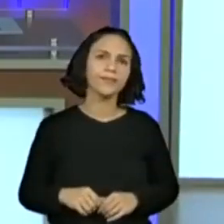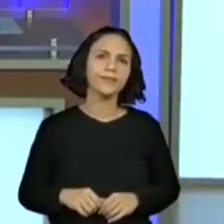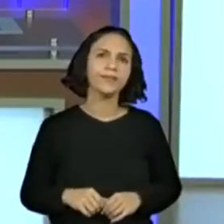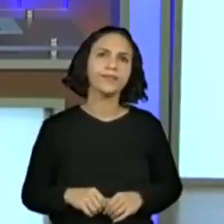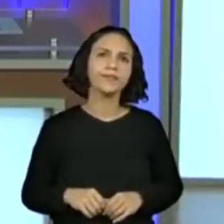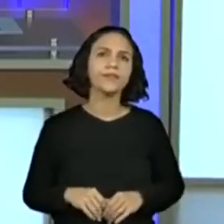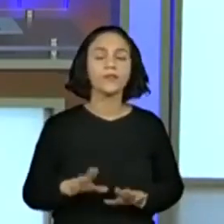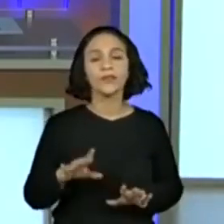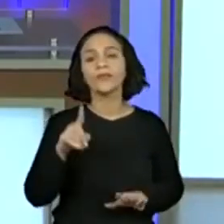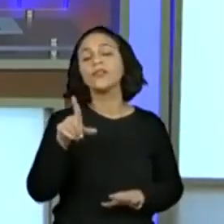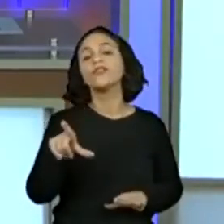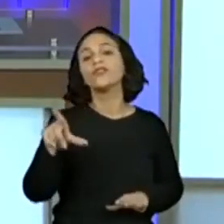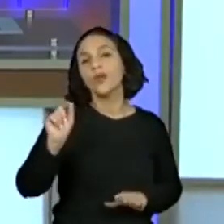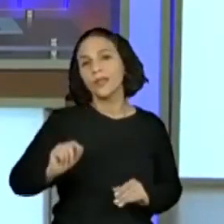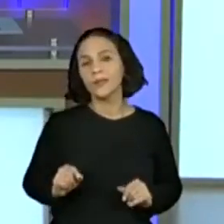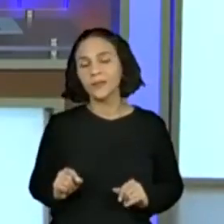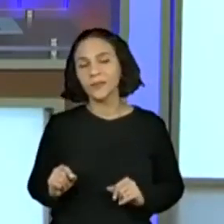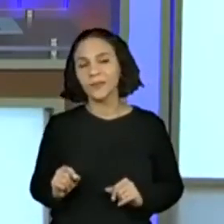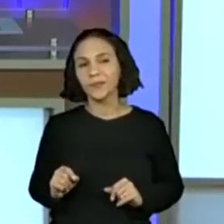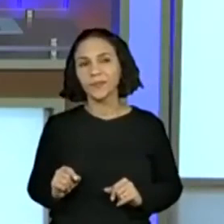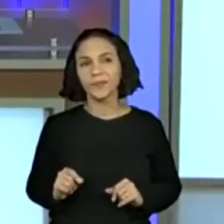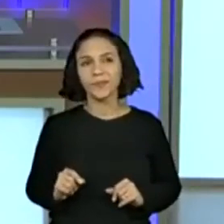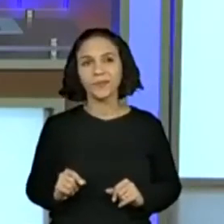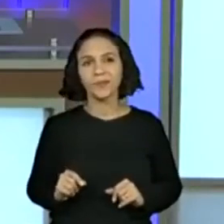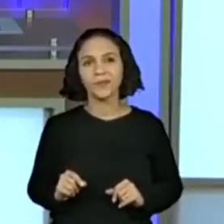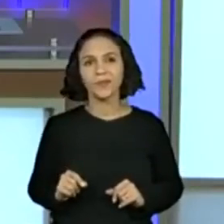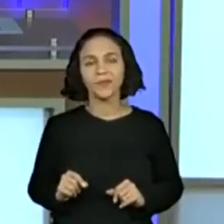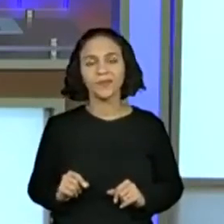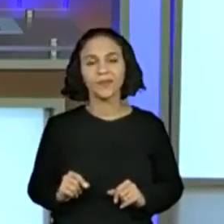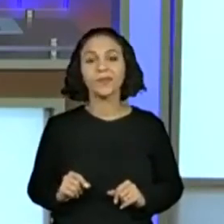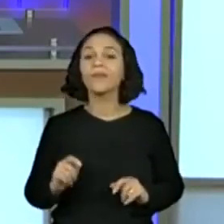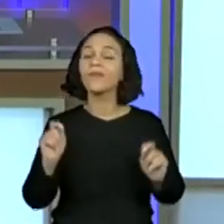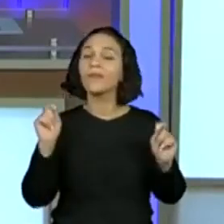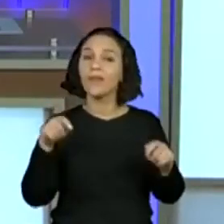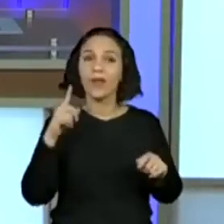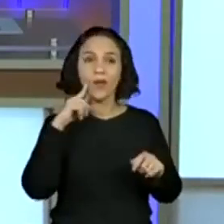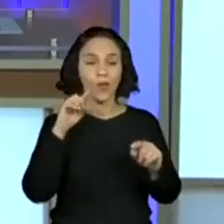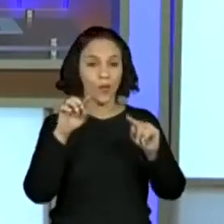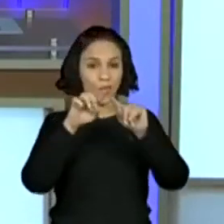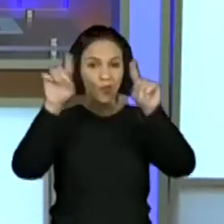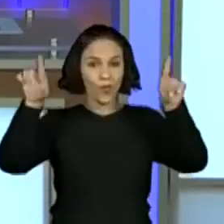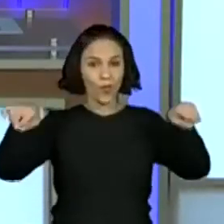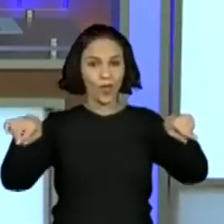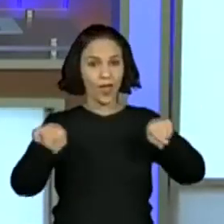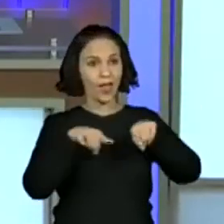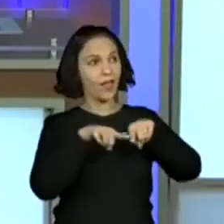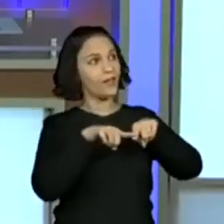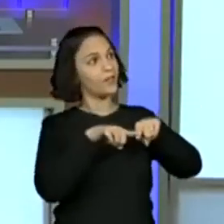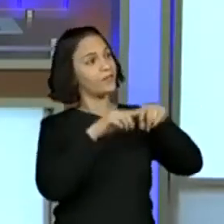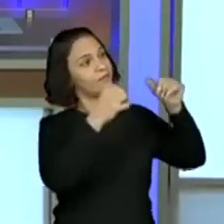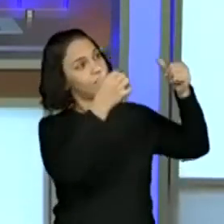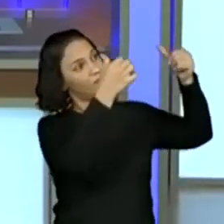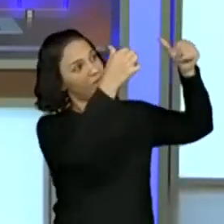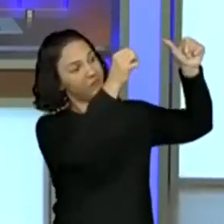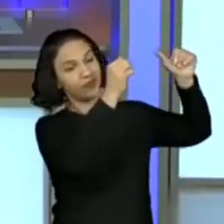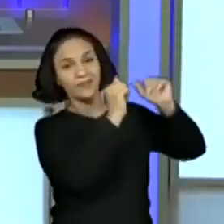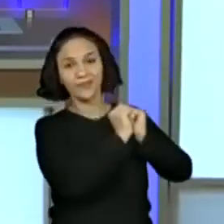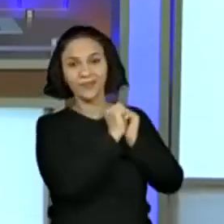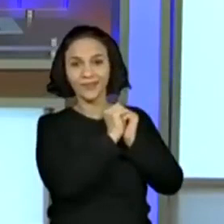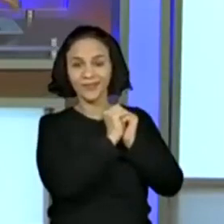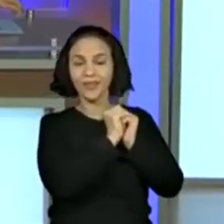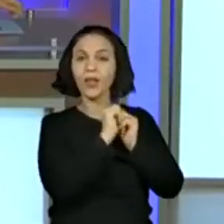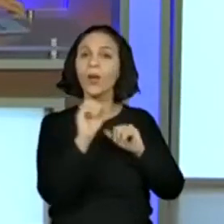Vocês vão escolher o próximo objeto, certo? A gente tem um quadro, que a gente pode realizar a medição,